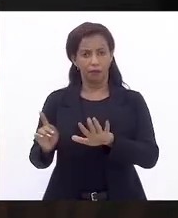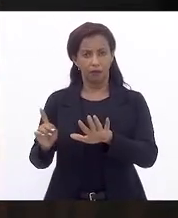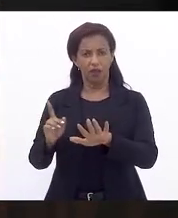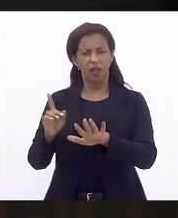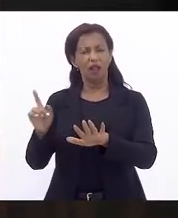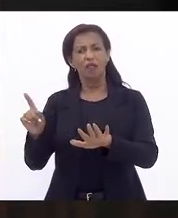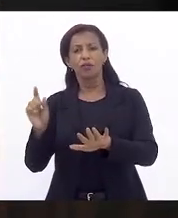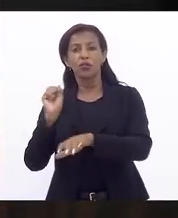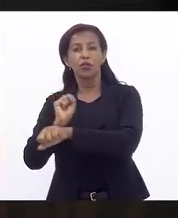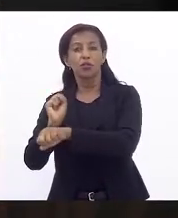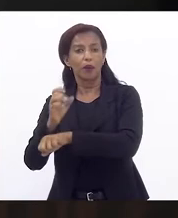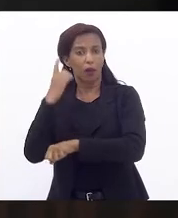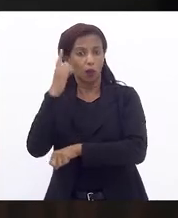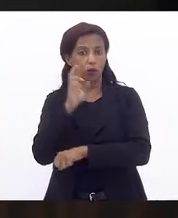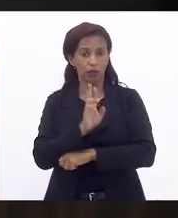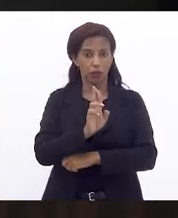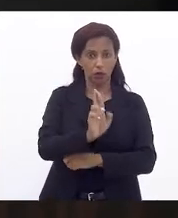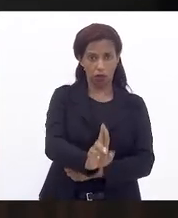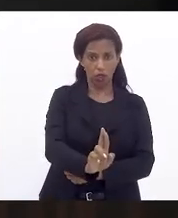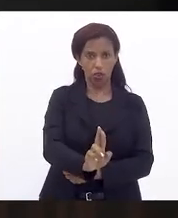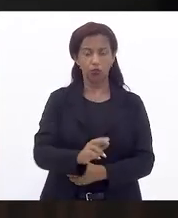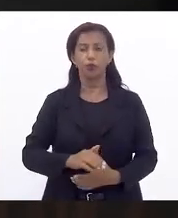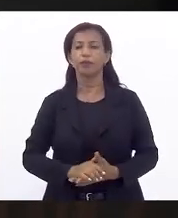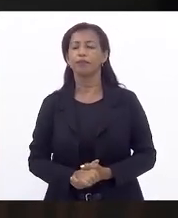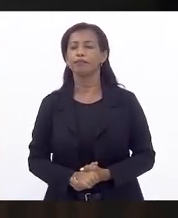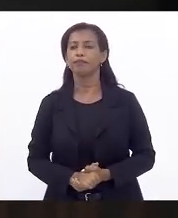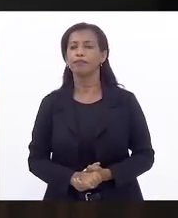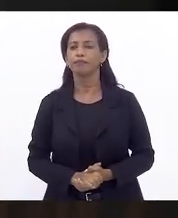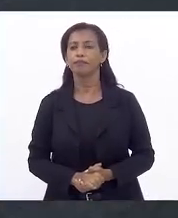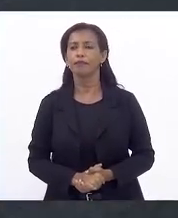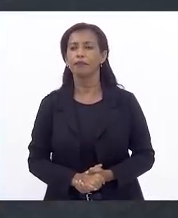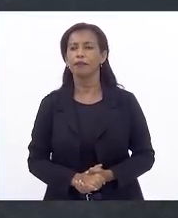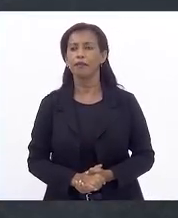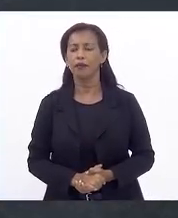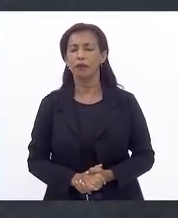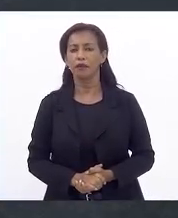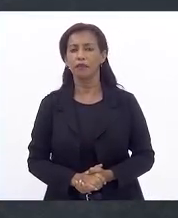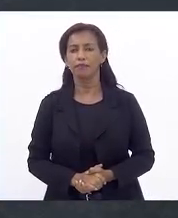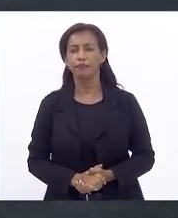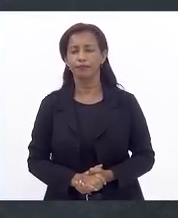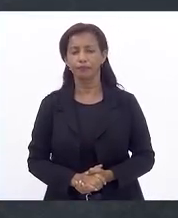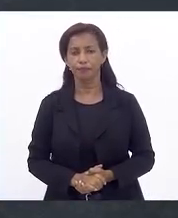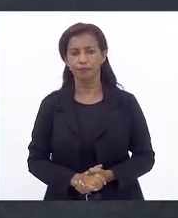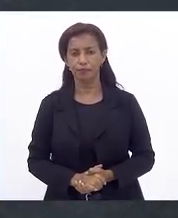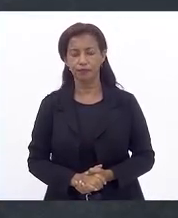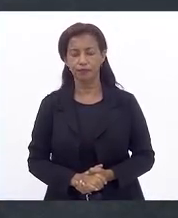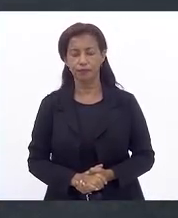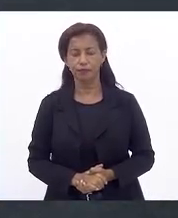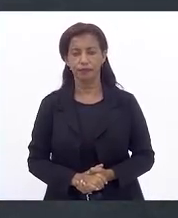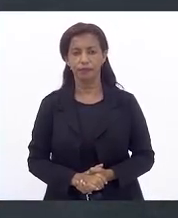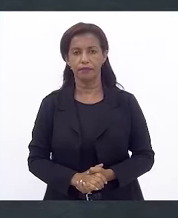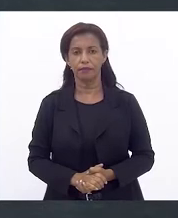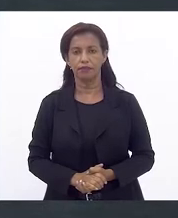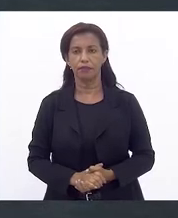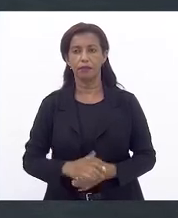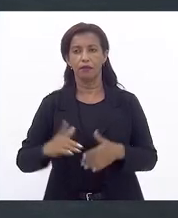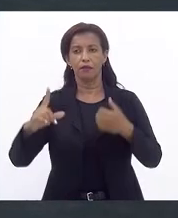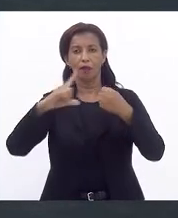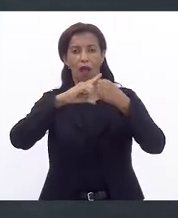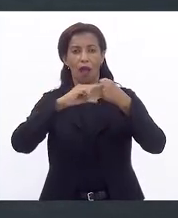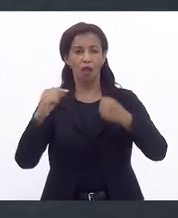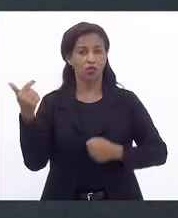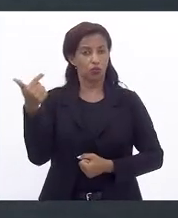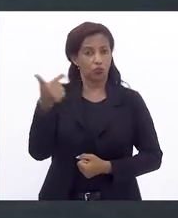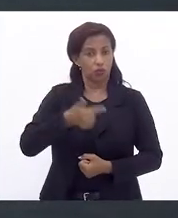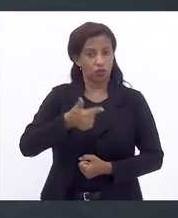deputado responder, para a senhora poder adiantar. Respondendo aqui a nossa querida deputada Lucinha, o artigo 2º diz